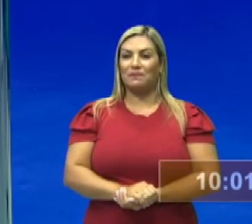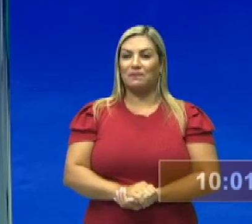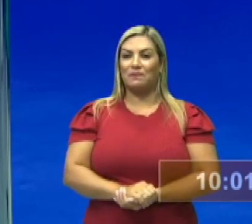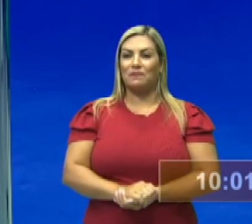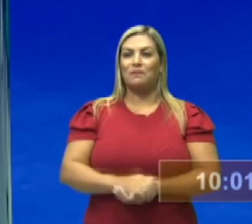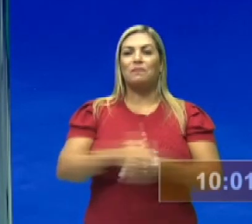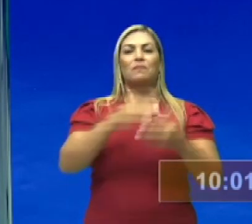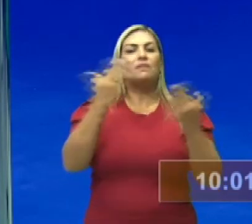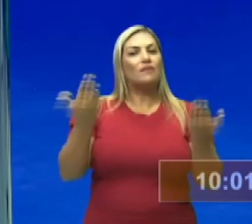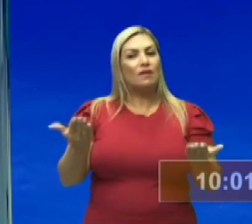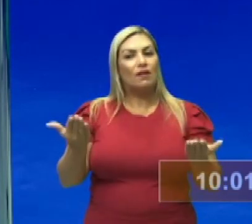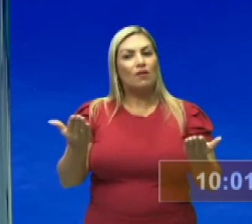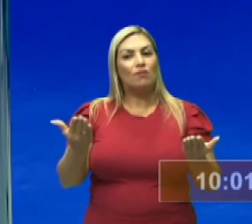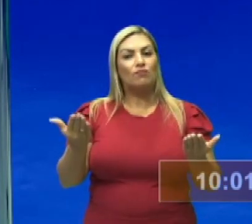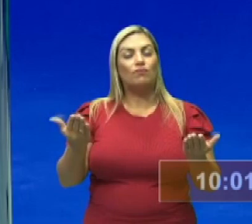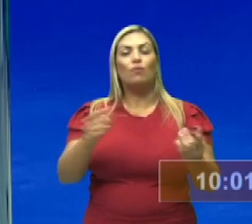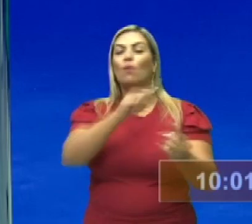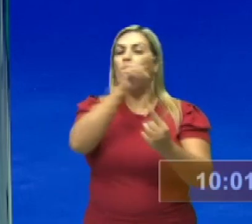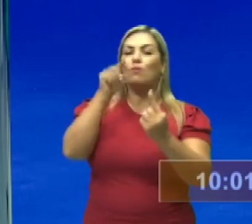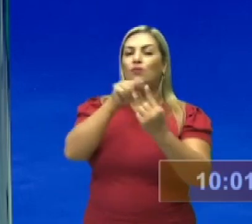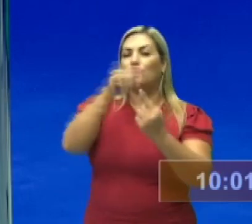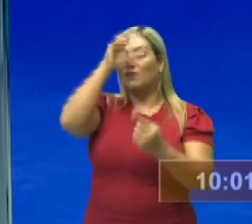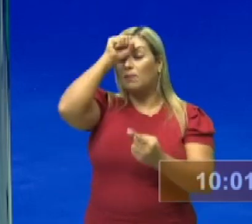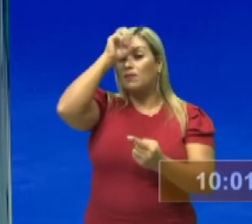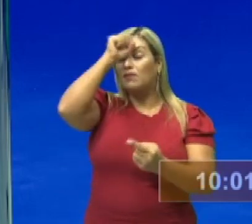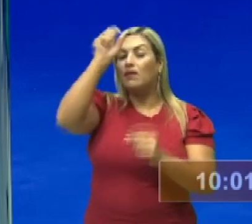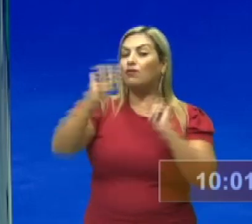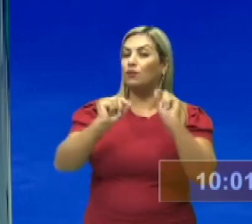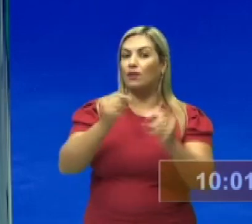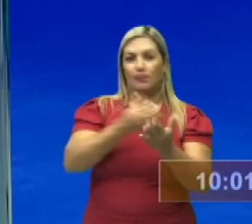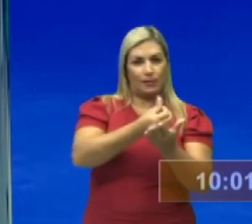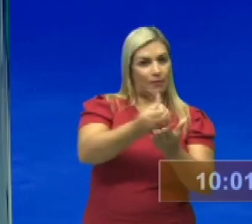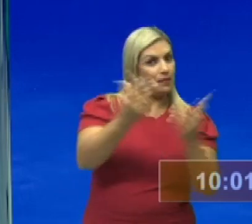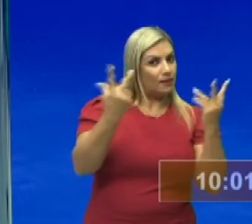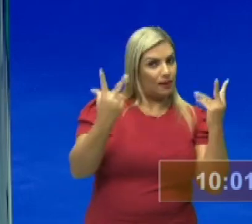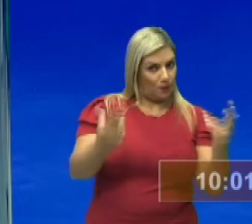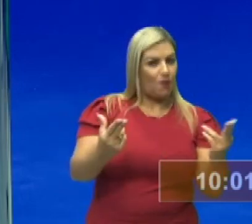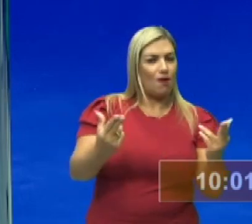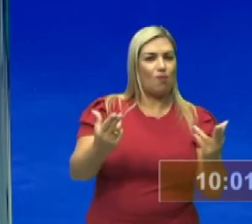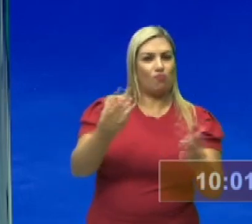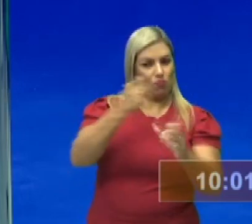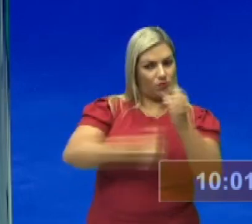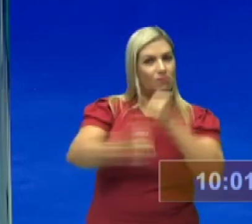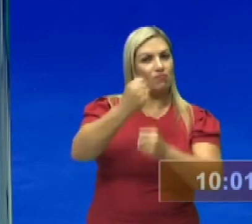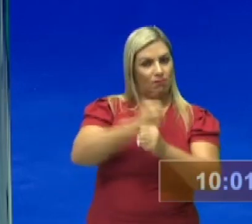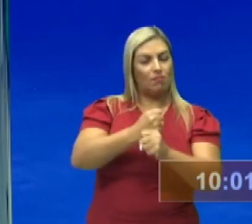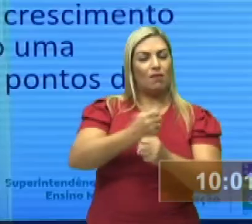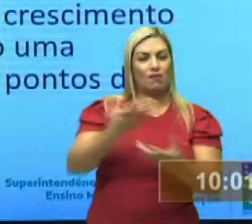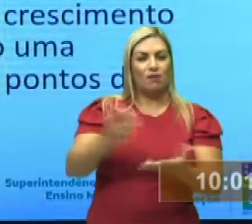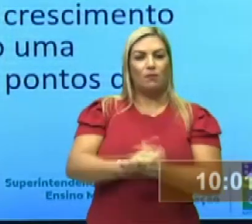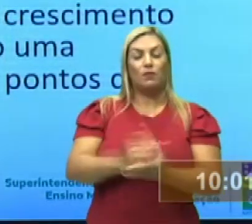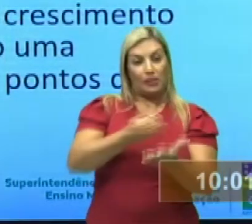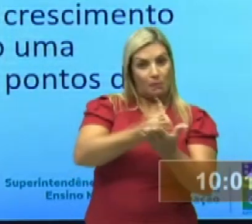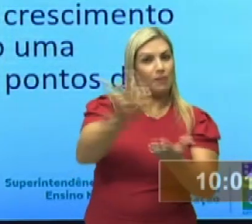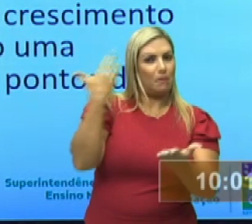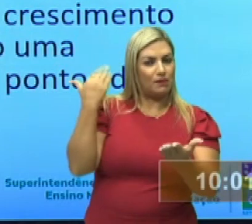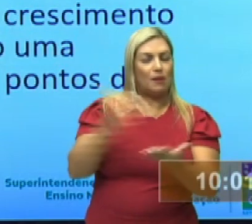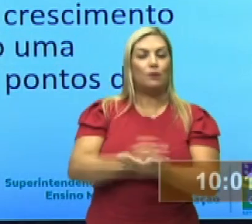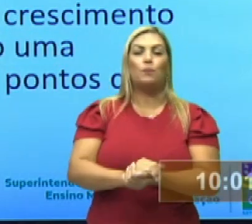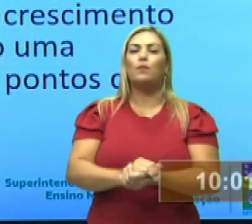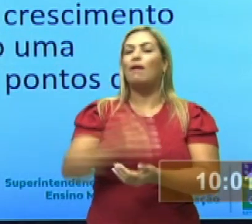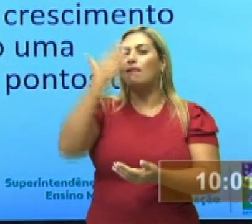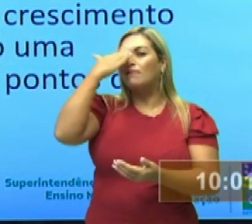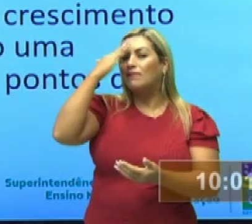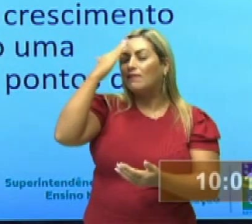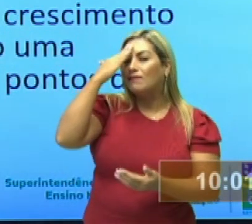Então, a expectativa de aprendizagem é a mesma do semestre passado, que é a competência da área 3, que é compreender